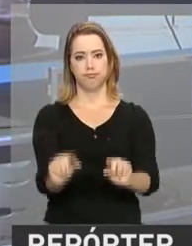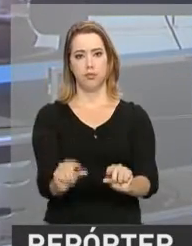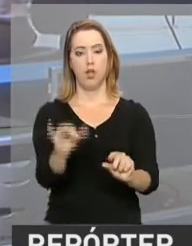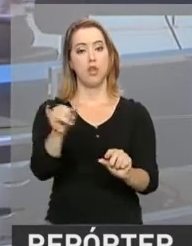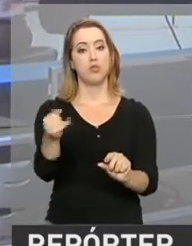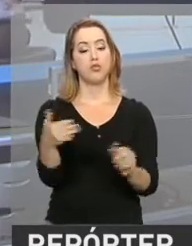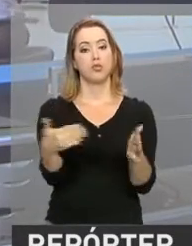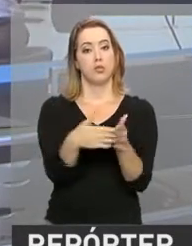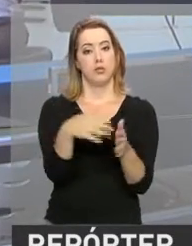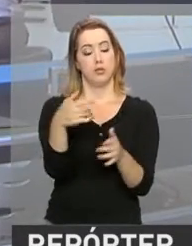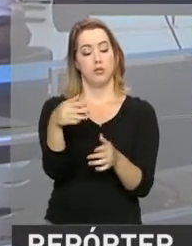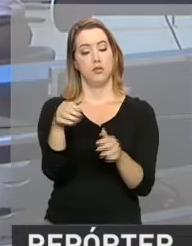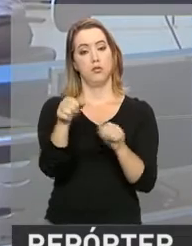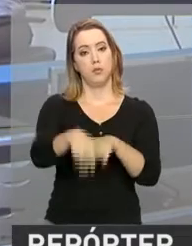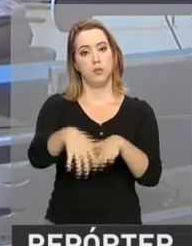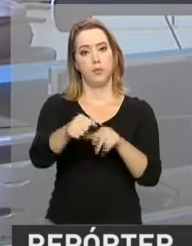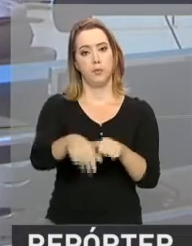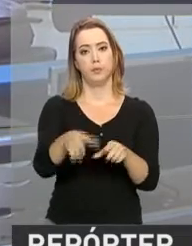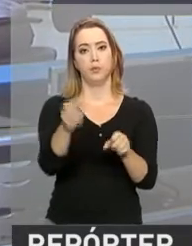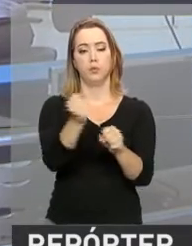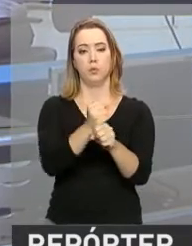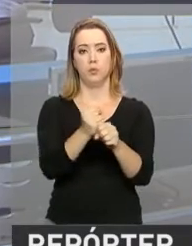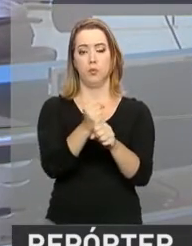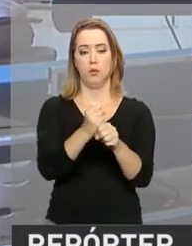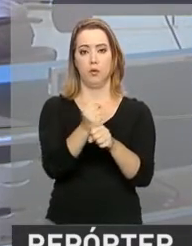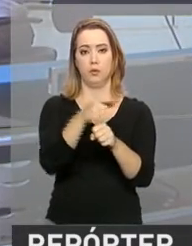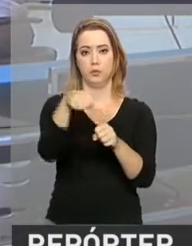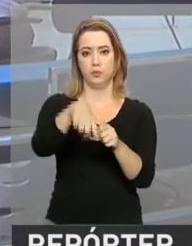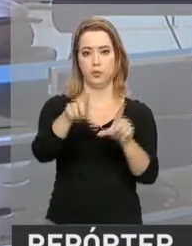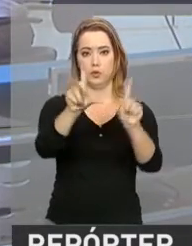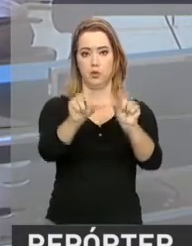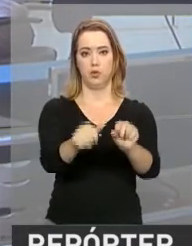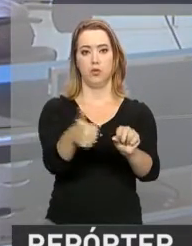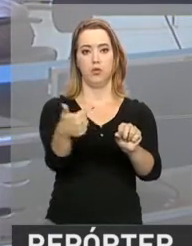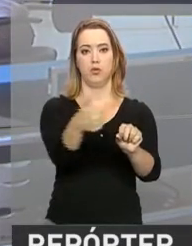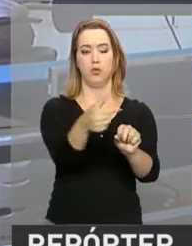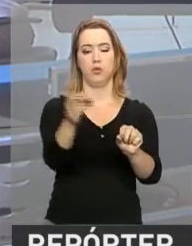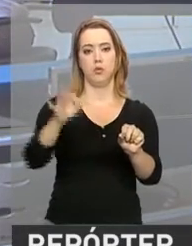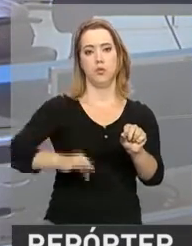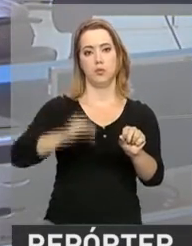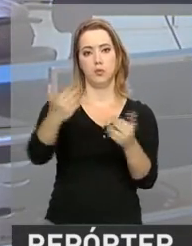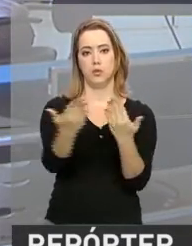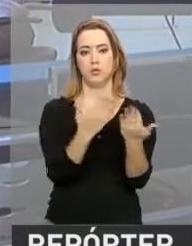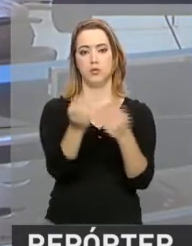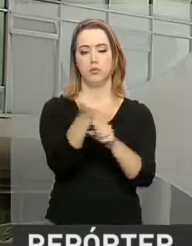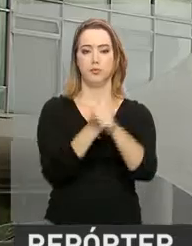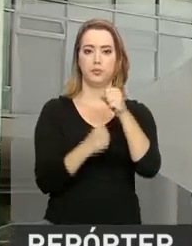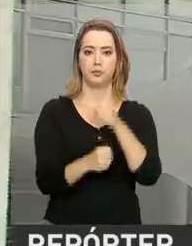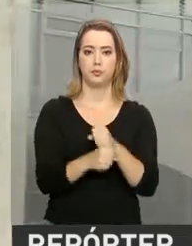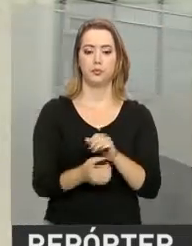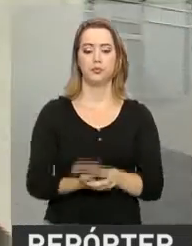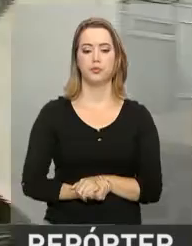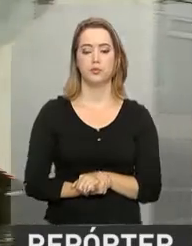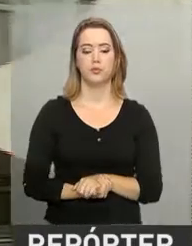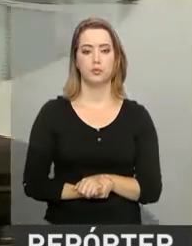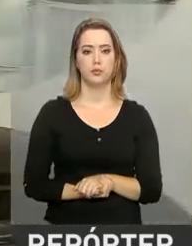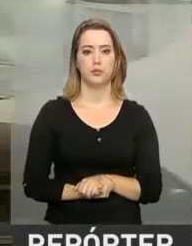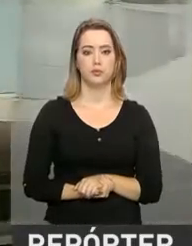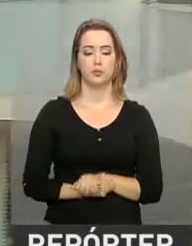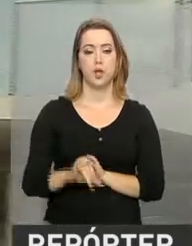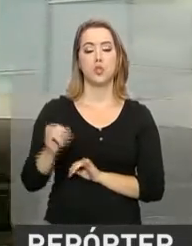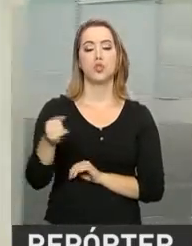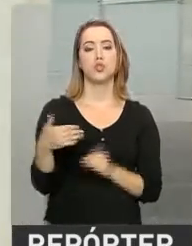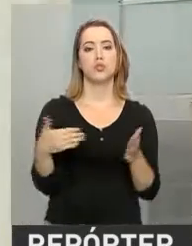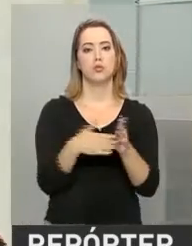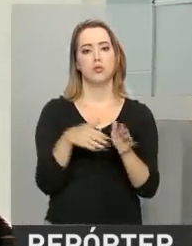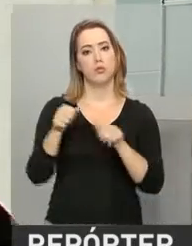setembro deste ano, os gastos reduziram 12% em relação ao mesmo período do ano passado. De janeiro